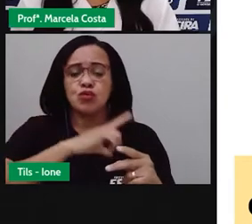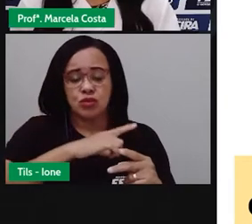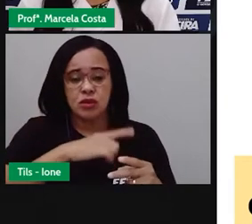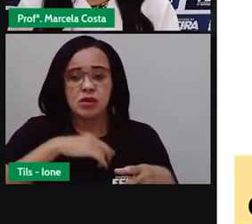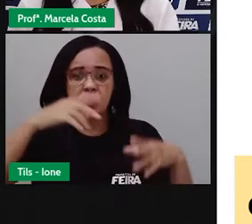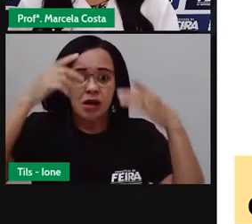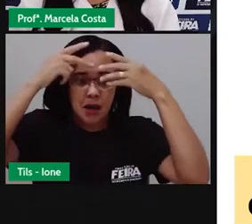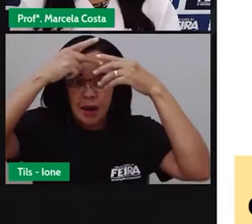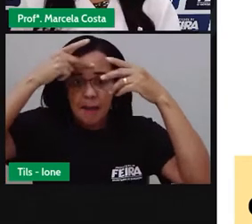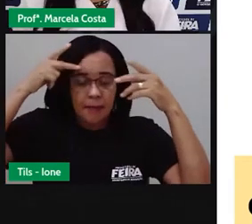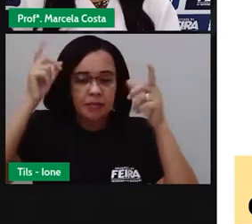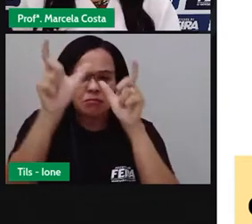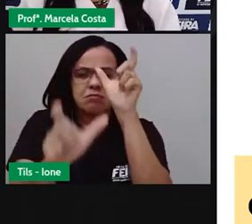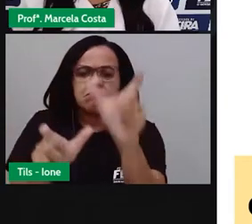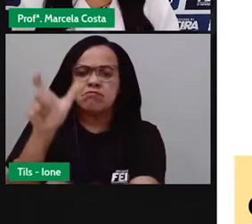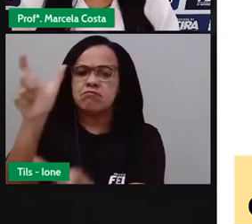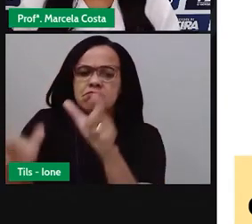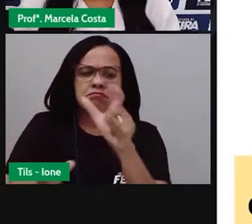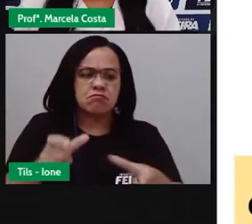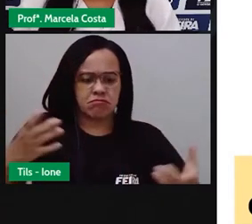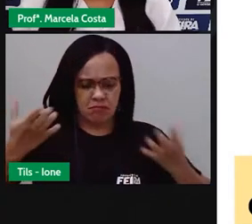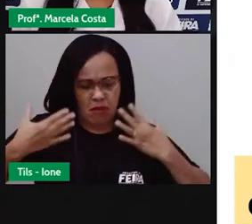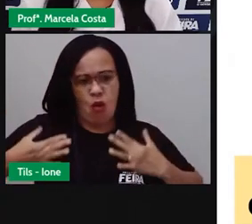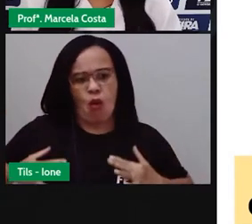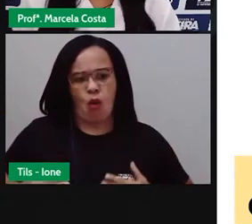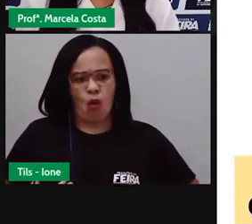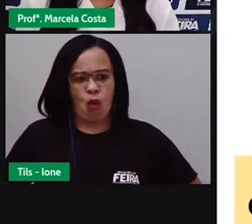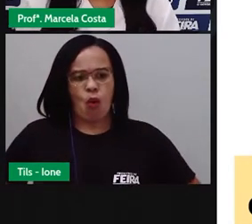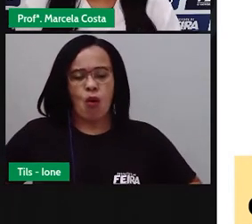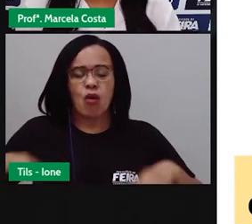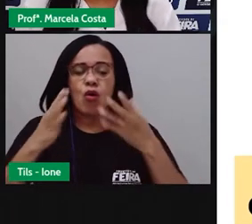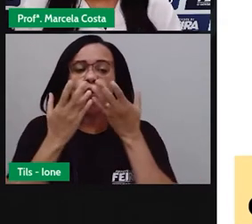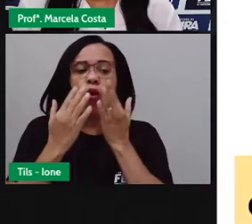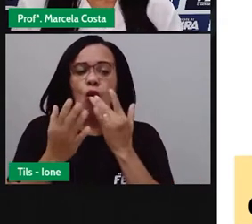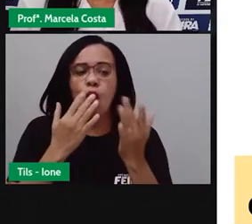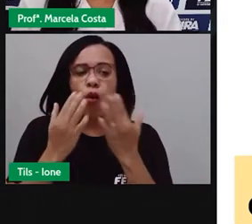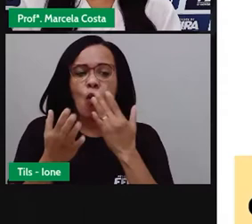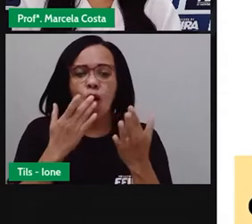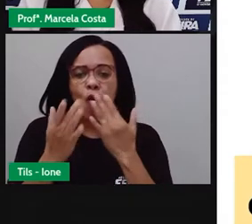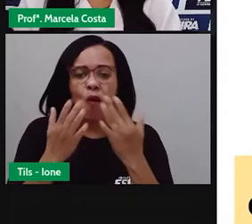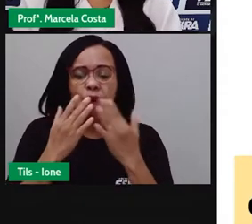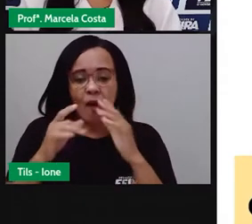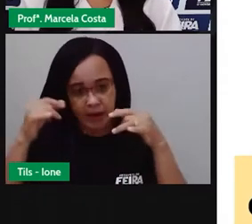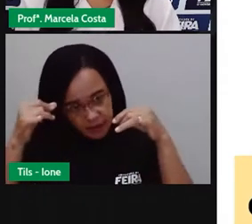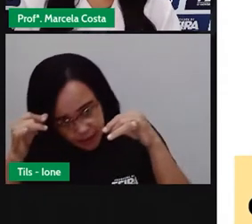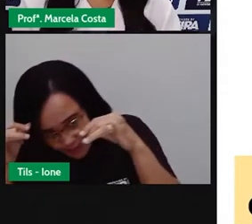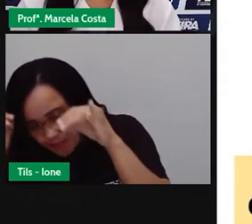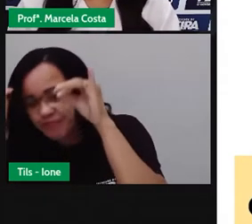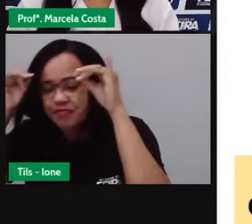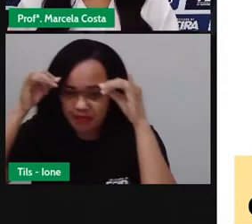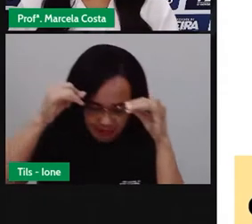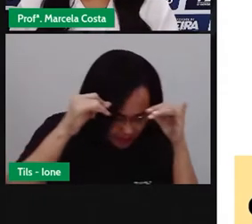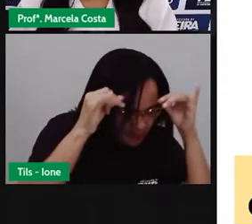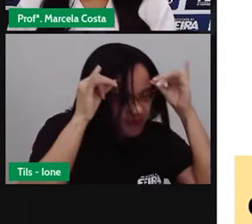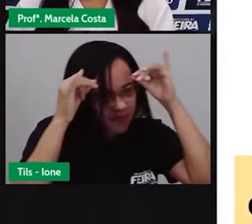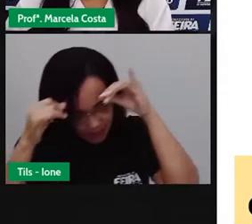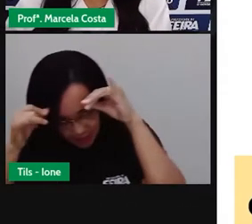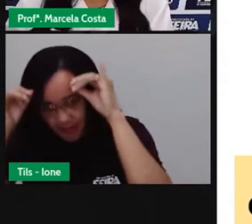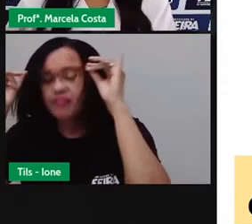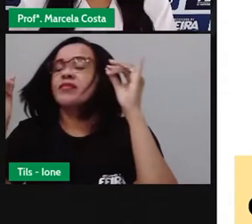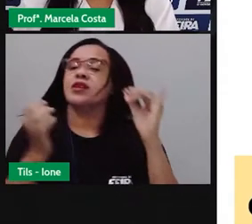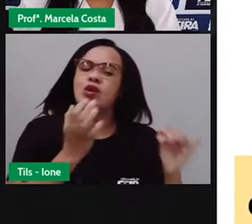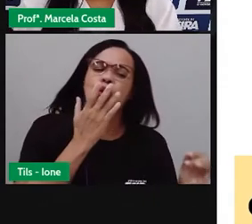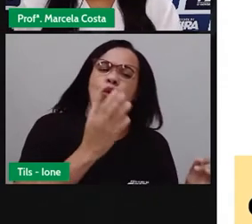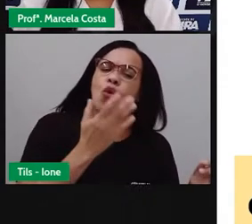veste com essa roupagem, com essa fantasia de um boi, todo colorido, com roupas coloridas.